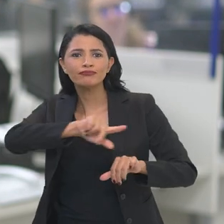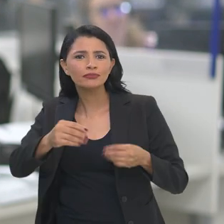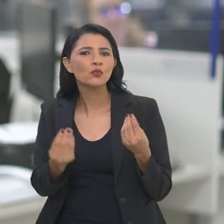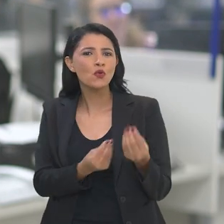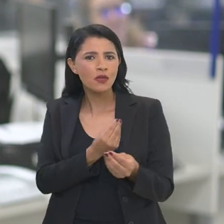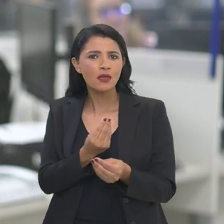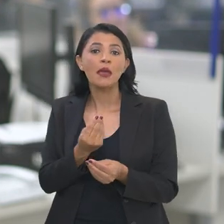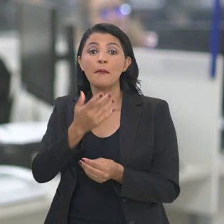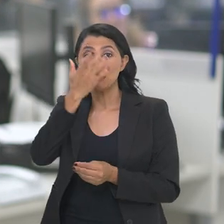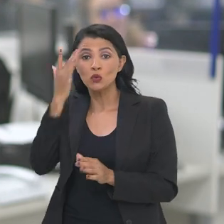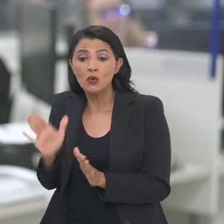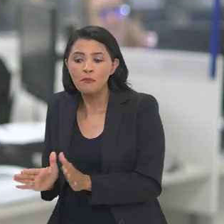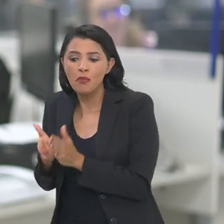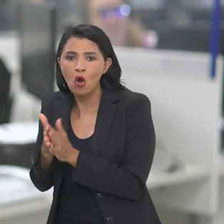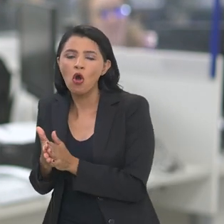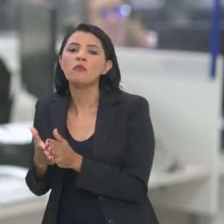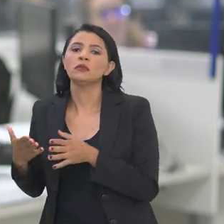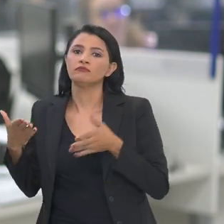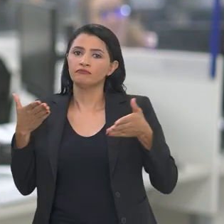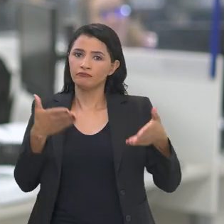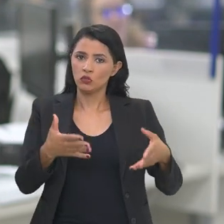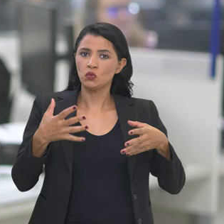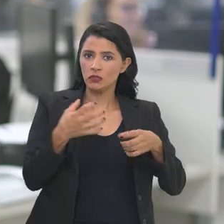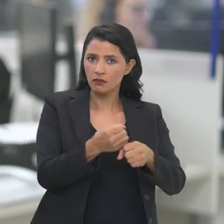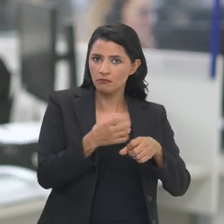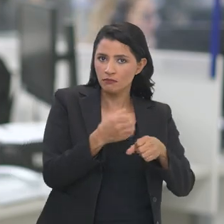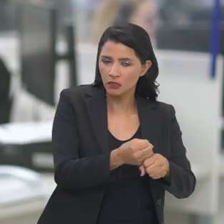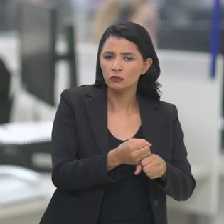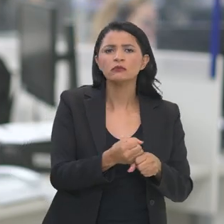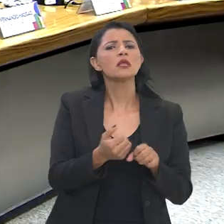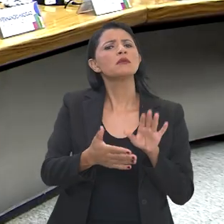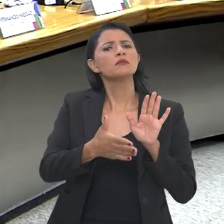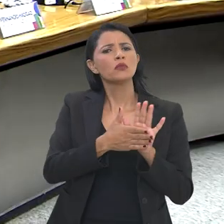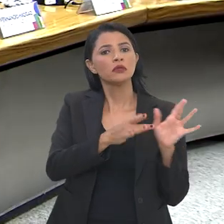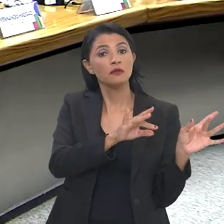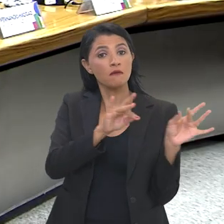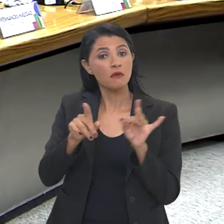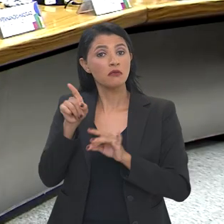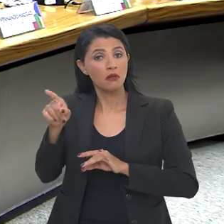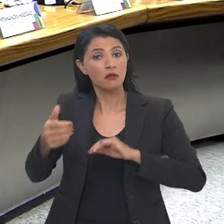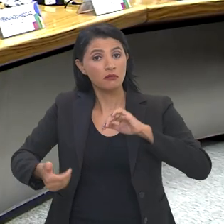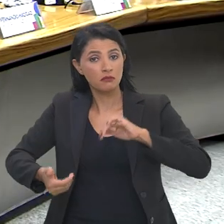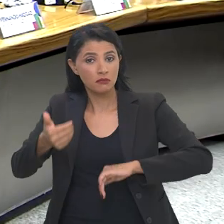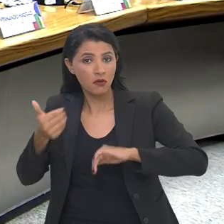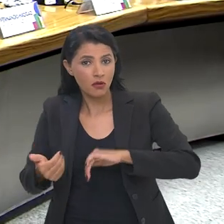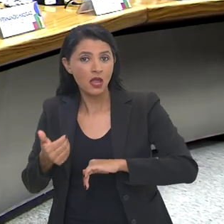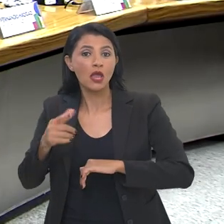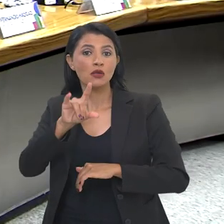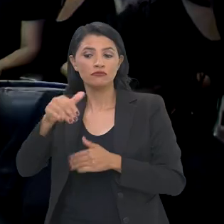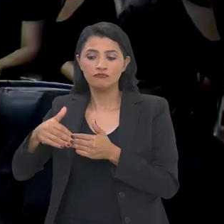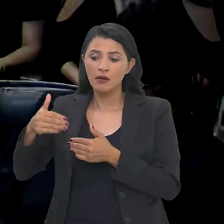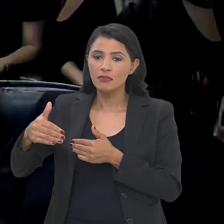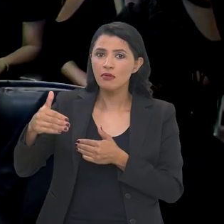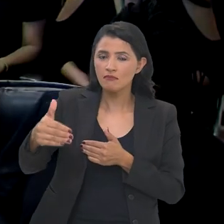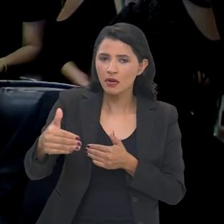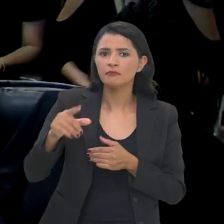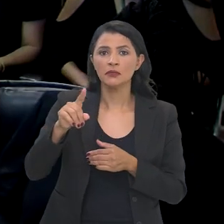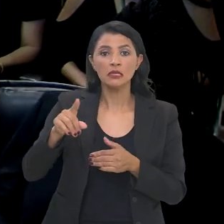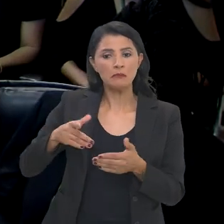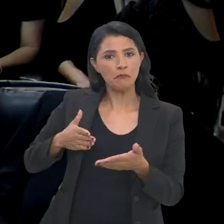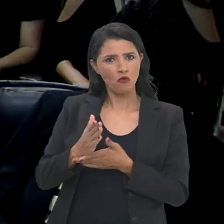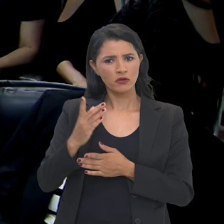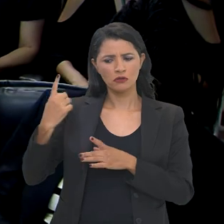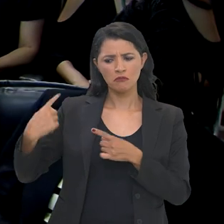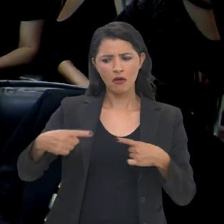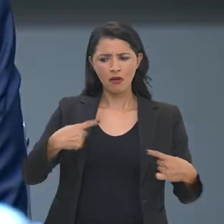uma série de mudanças para incluir os mais pobres de volta no orçamento. A proposta será enviada ao Congresso Nacional nos próximos dias.